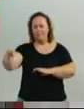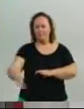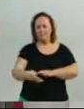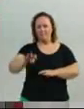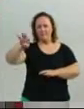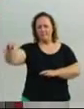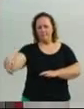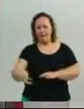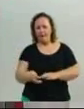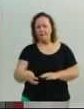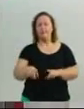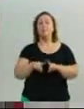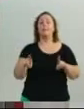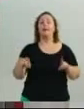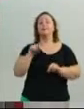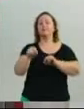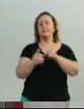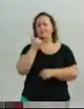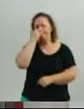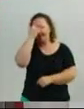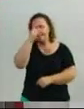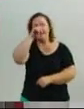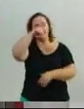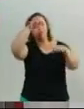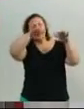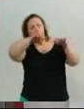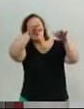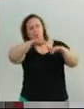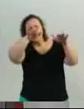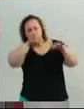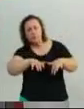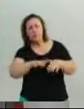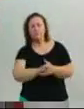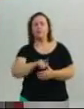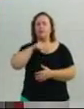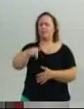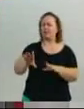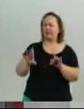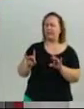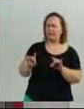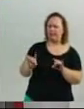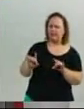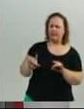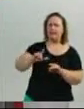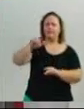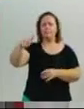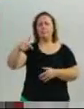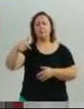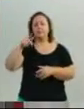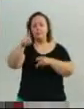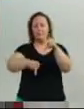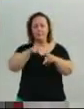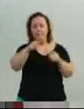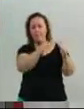o senhor Pedro joga uma chuva e acaba dando aquele atoleiro e a população acaba cobrando do próprio fiscal